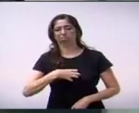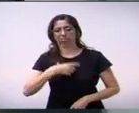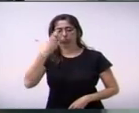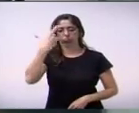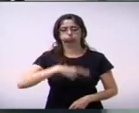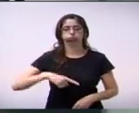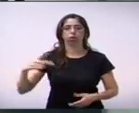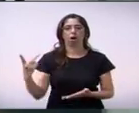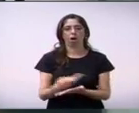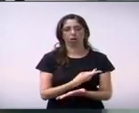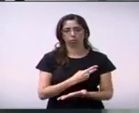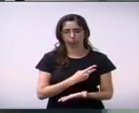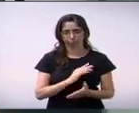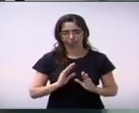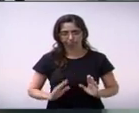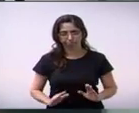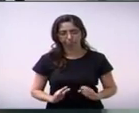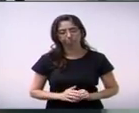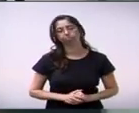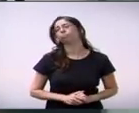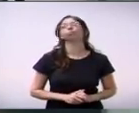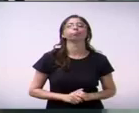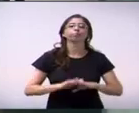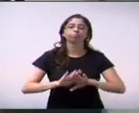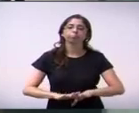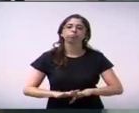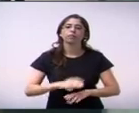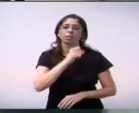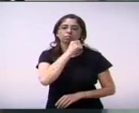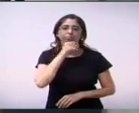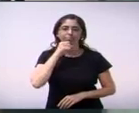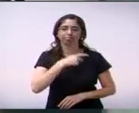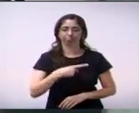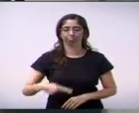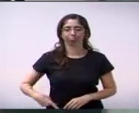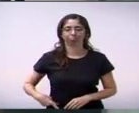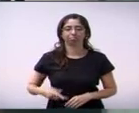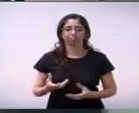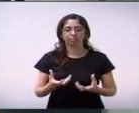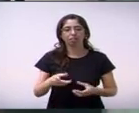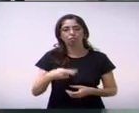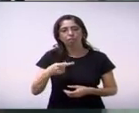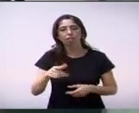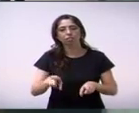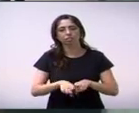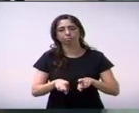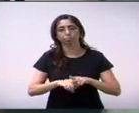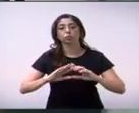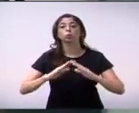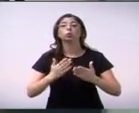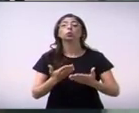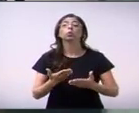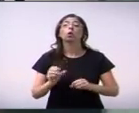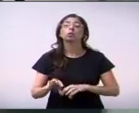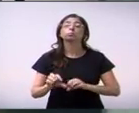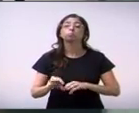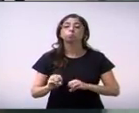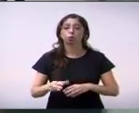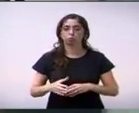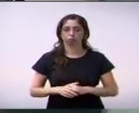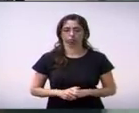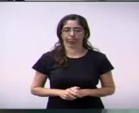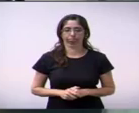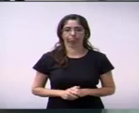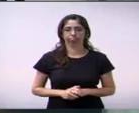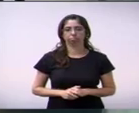campeonato. Tem também, senhor presidente, colegas vereadores, as escolinhas de esportes, que hoje contam